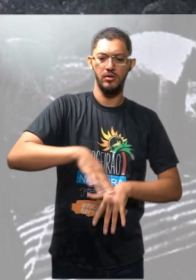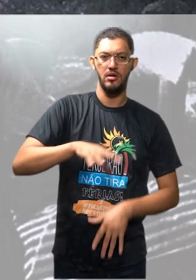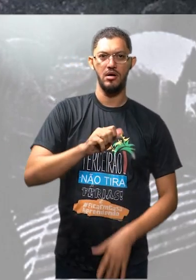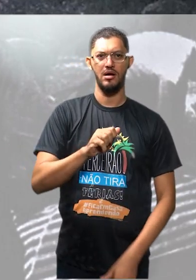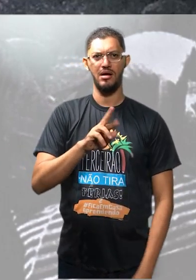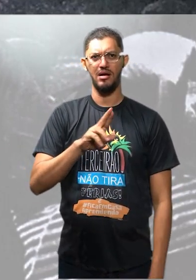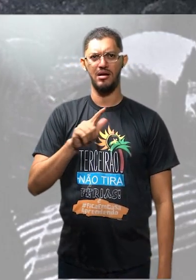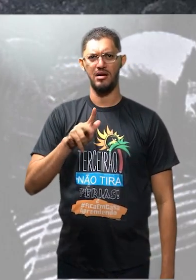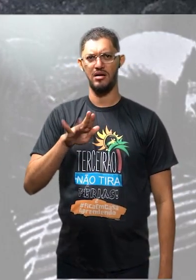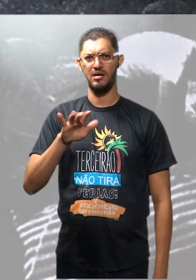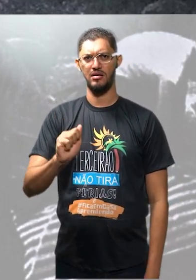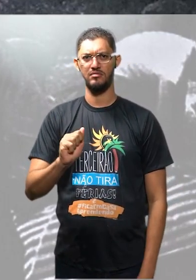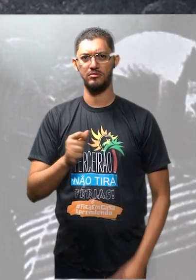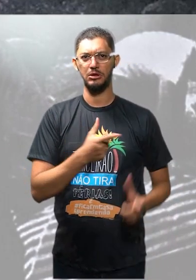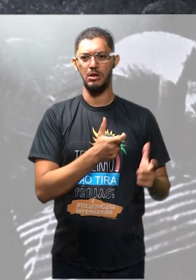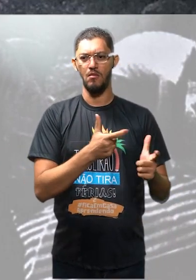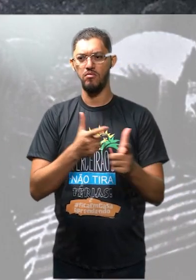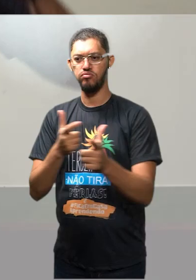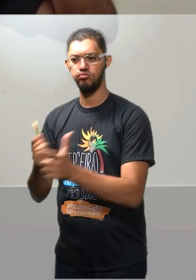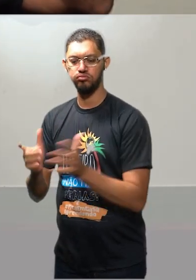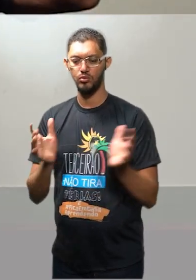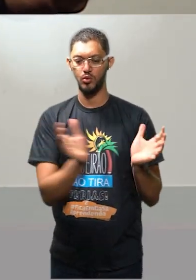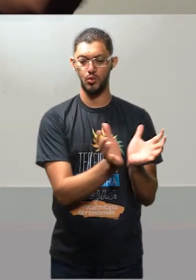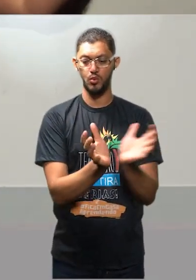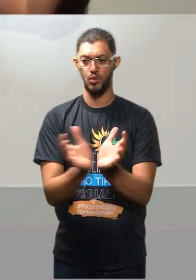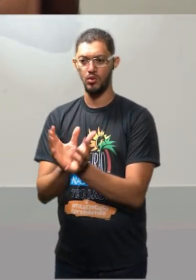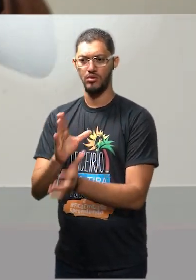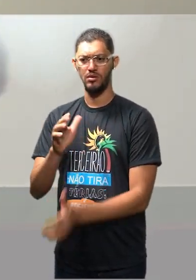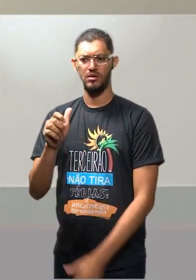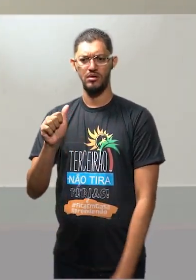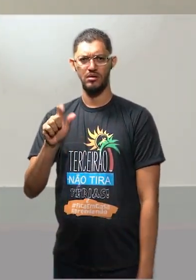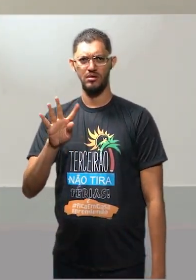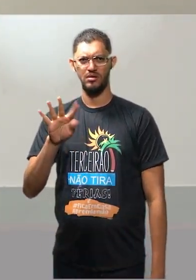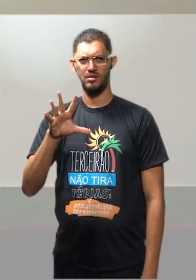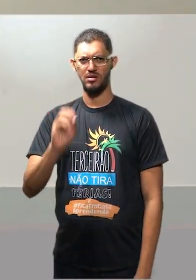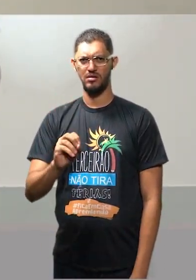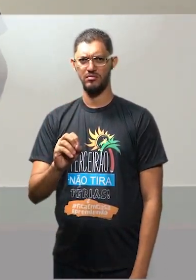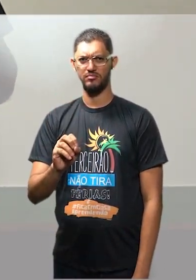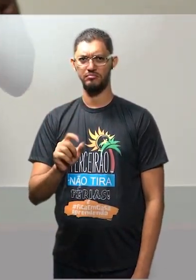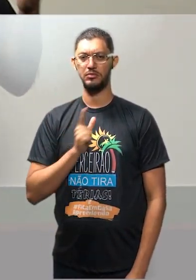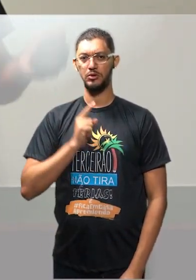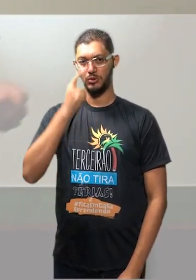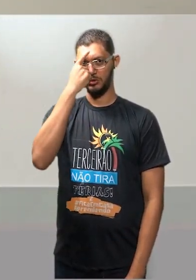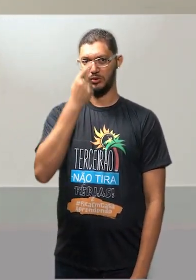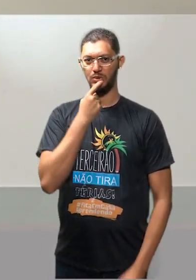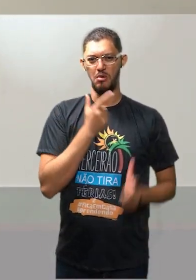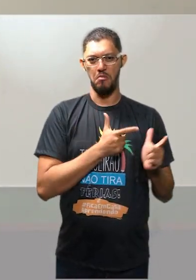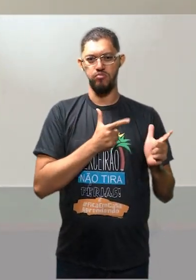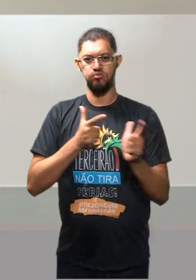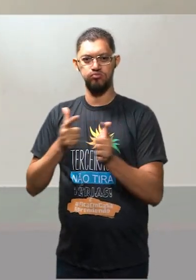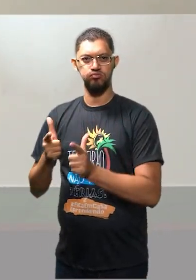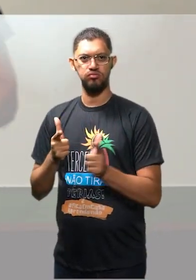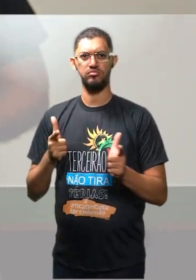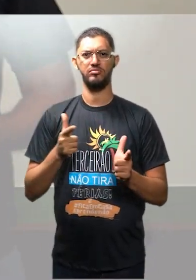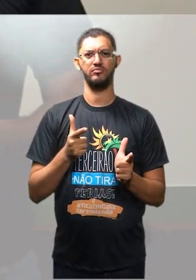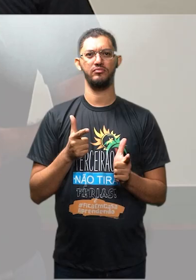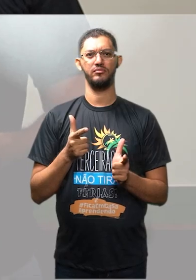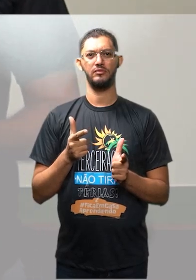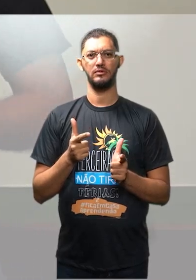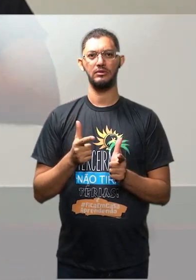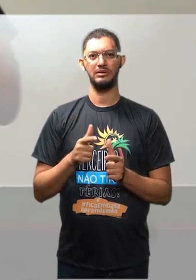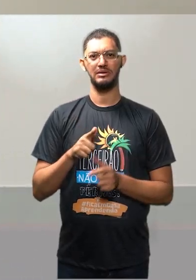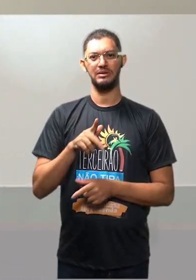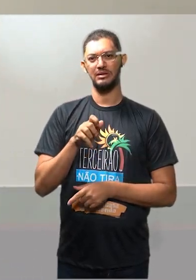executaram Carlos Lamarca e o grupo dele. E na aula passada nós vimos uma imagem de Carlos Lamarca metralhado, né? Foi assim que a